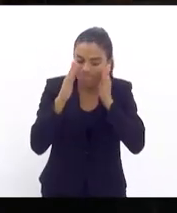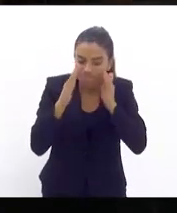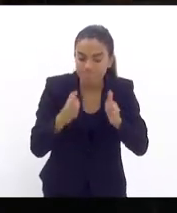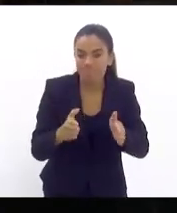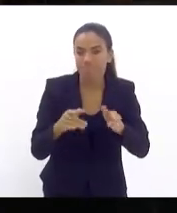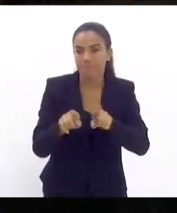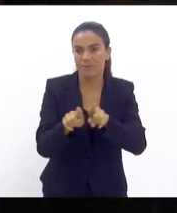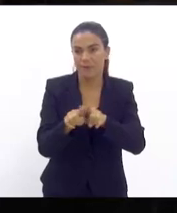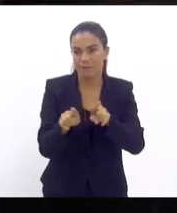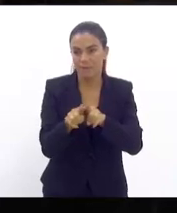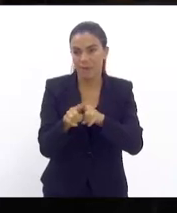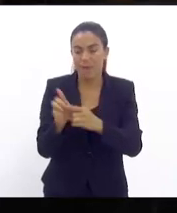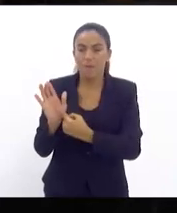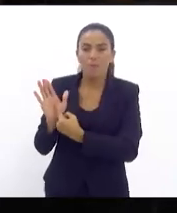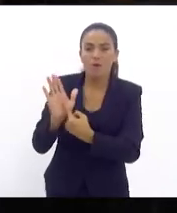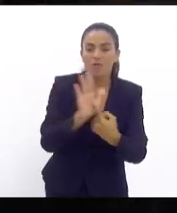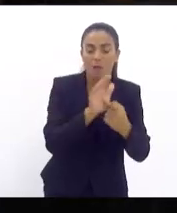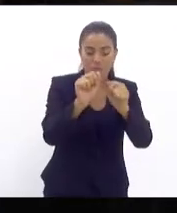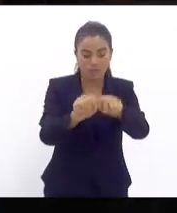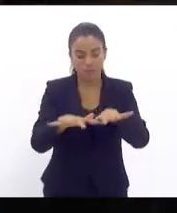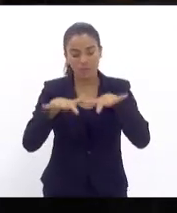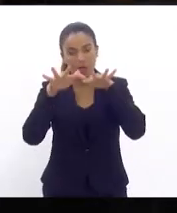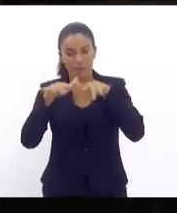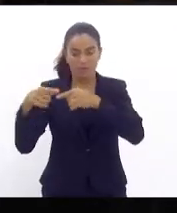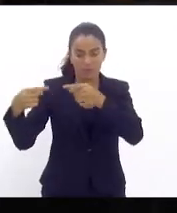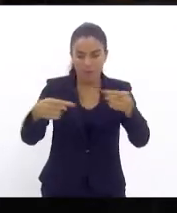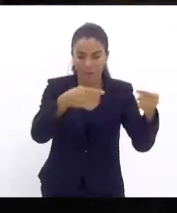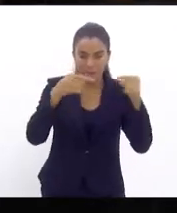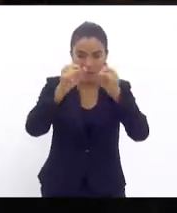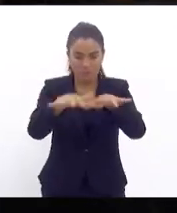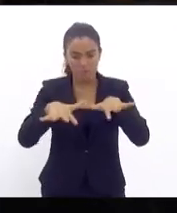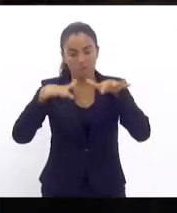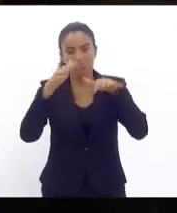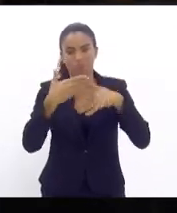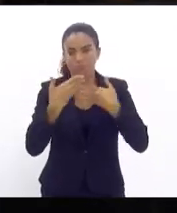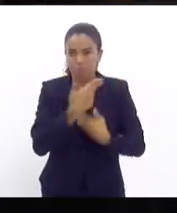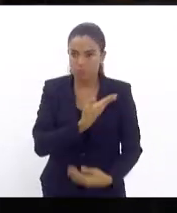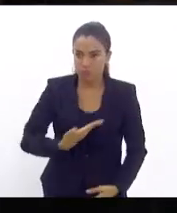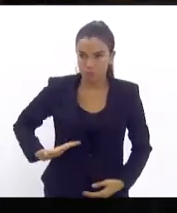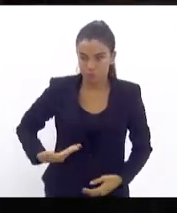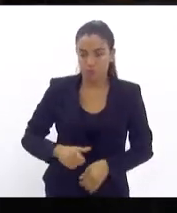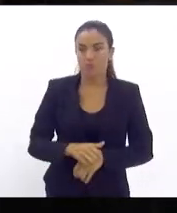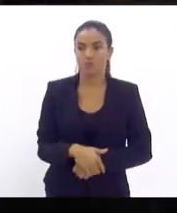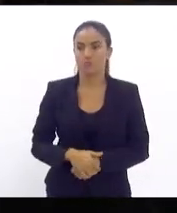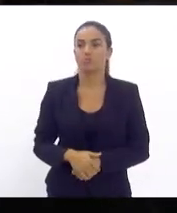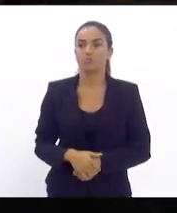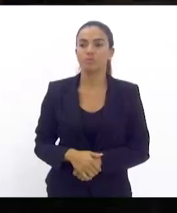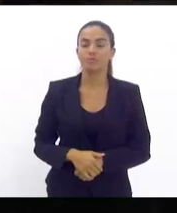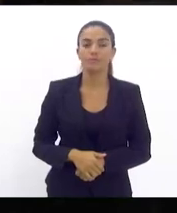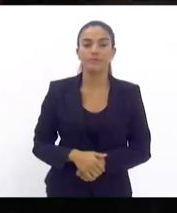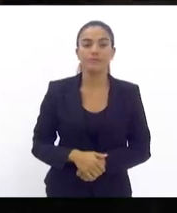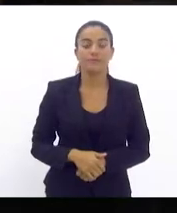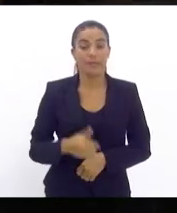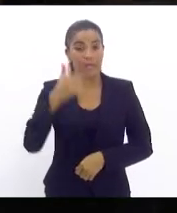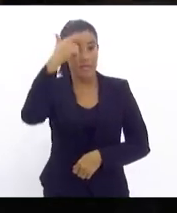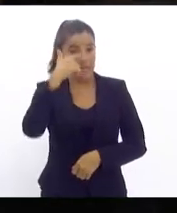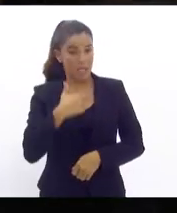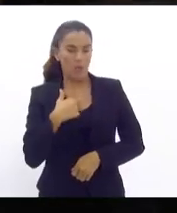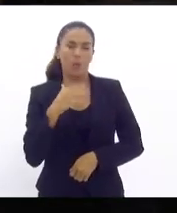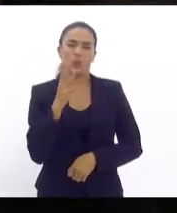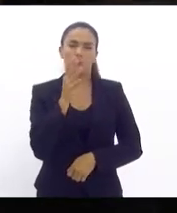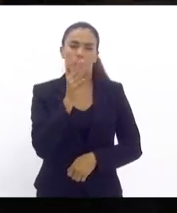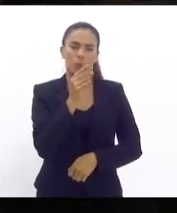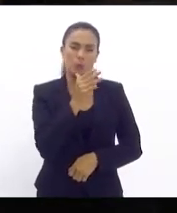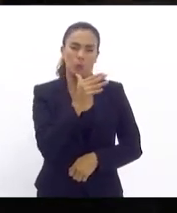intervenção dos agentes parlamentares no debate público, que interessa a todas e todos nós. Eu demorei para me